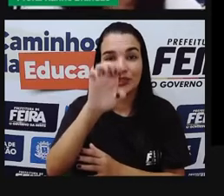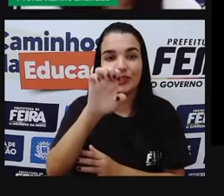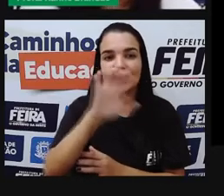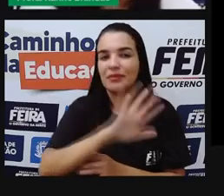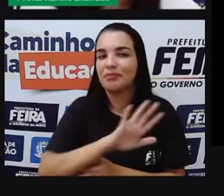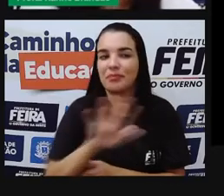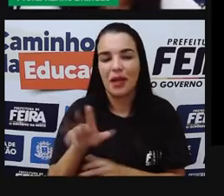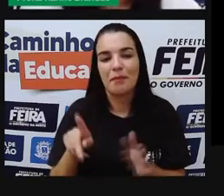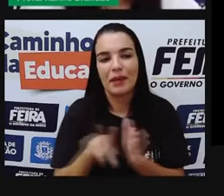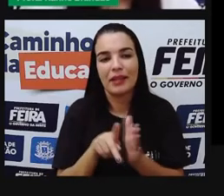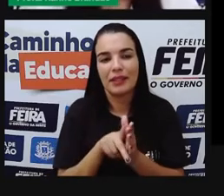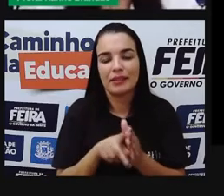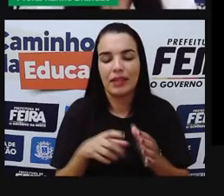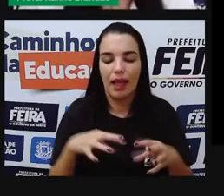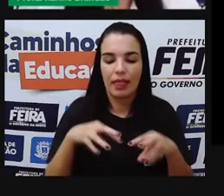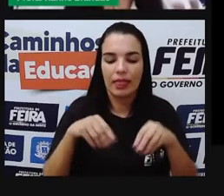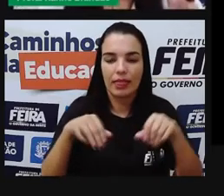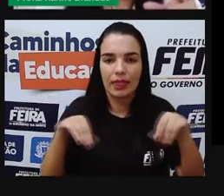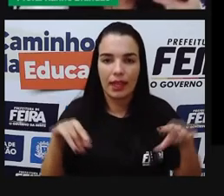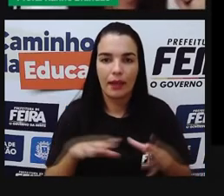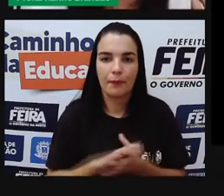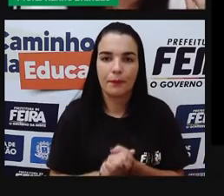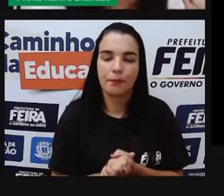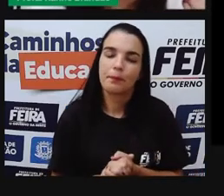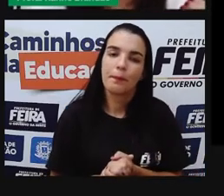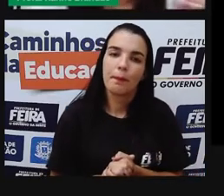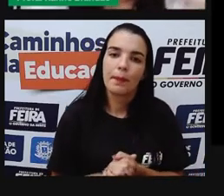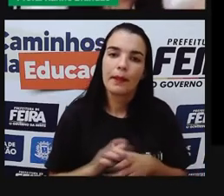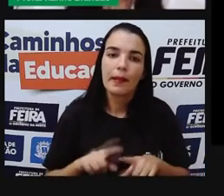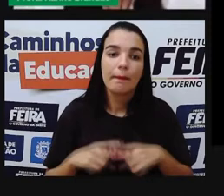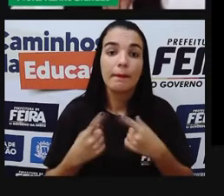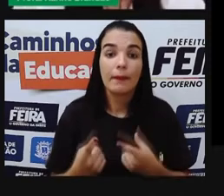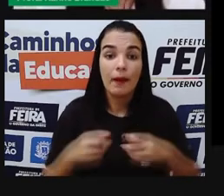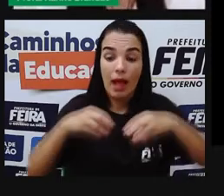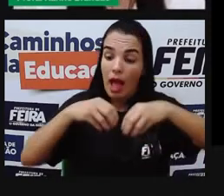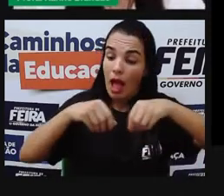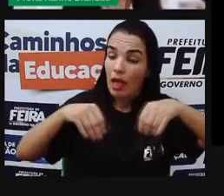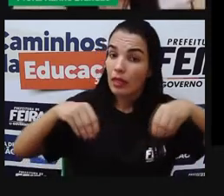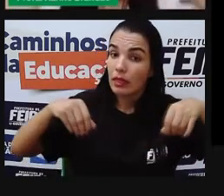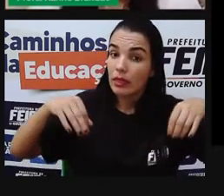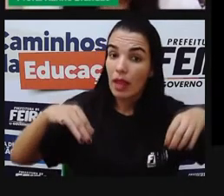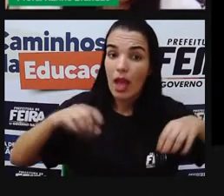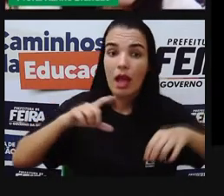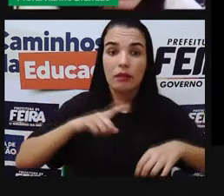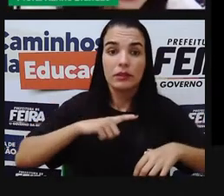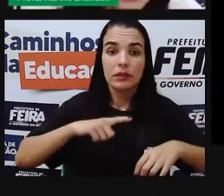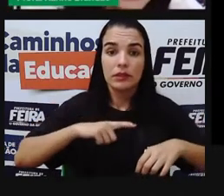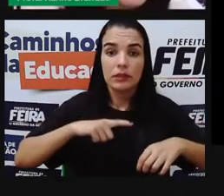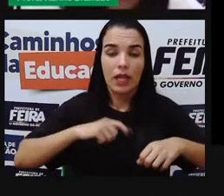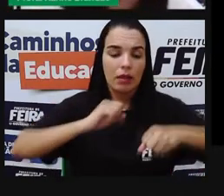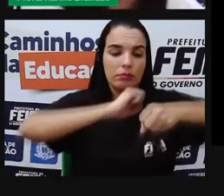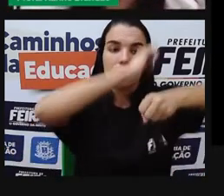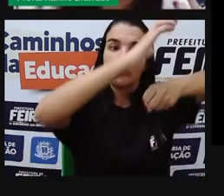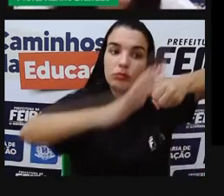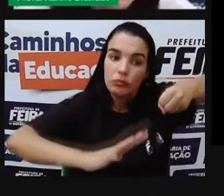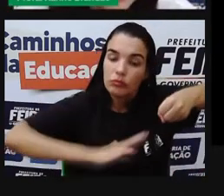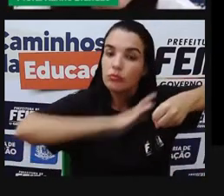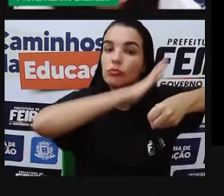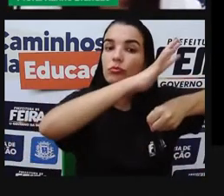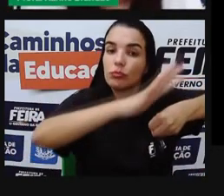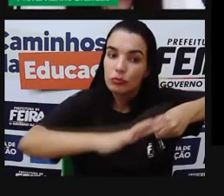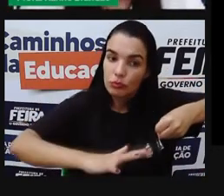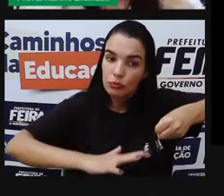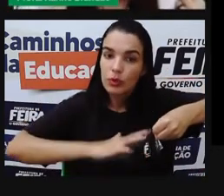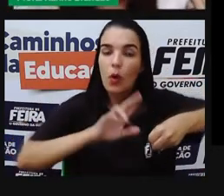E a Terra, né? Então, a gente já viu que a Terra, ela está na galáxia, chamada Via